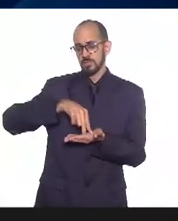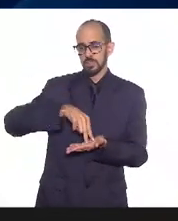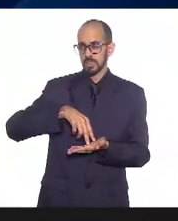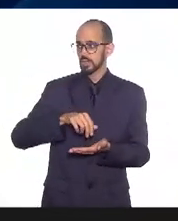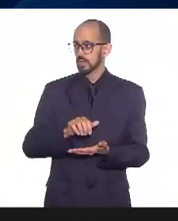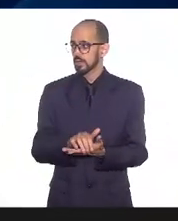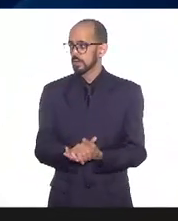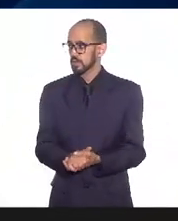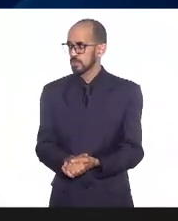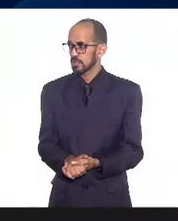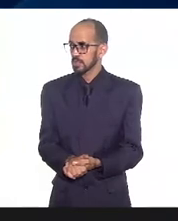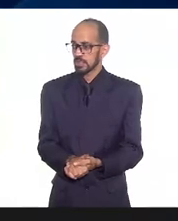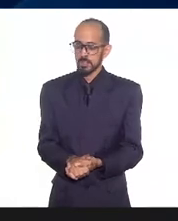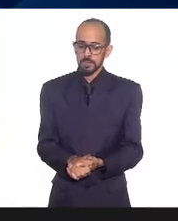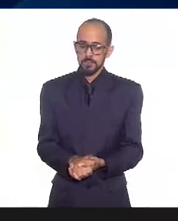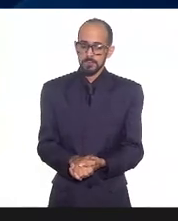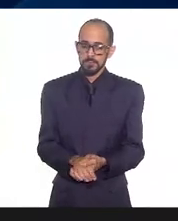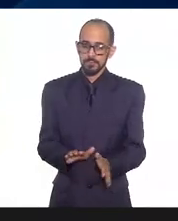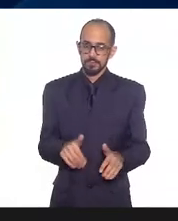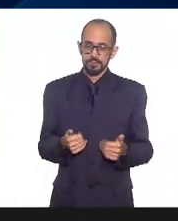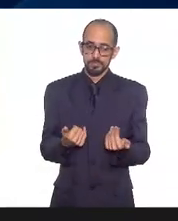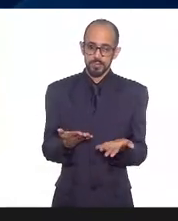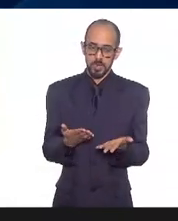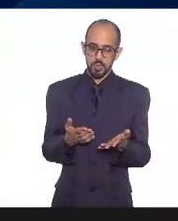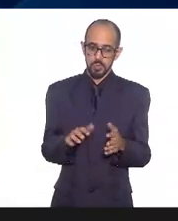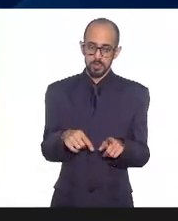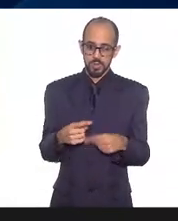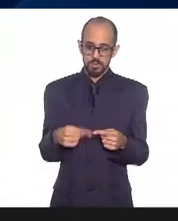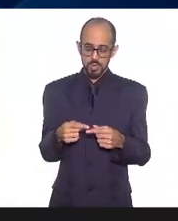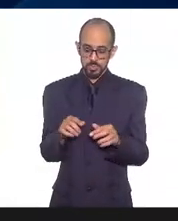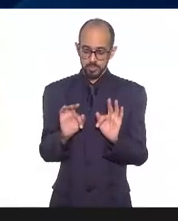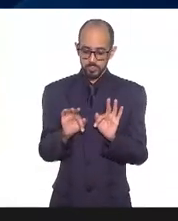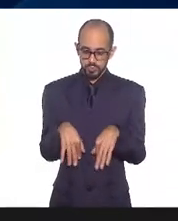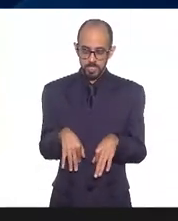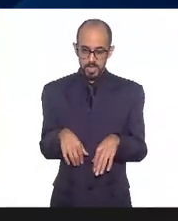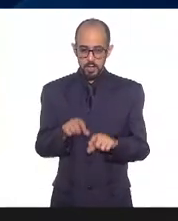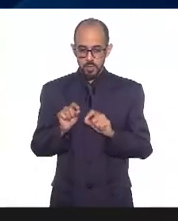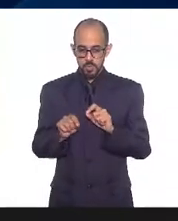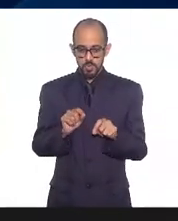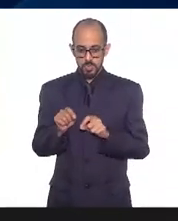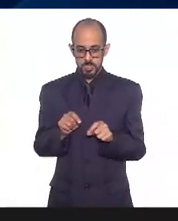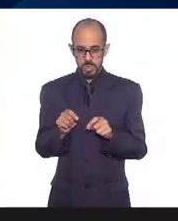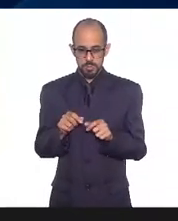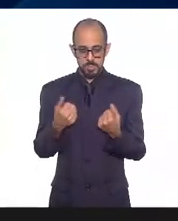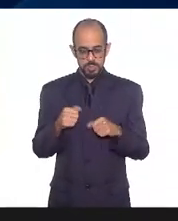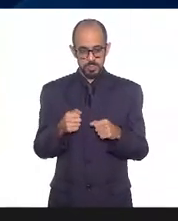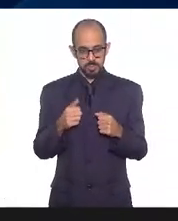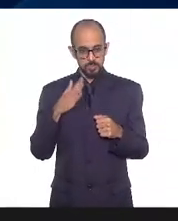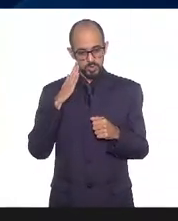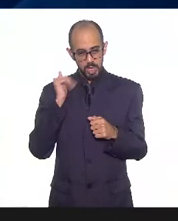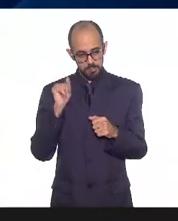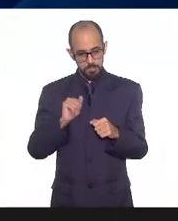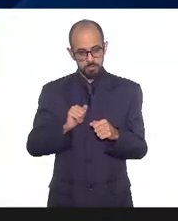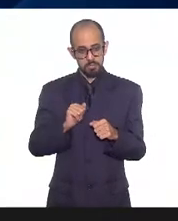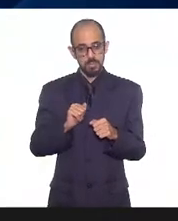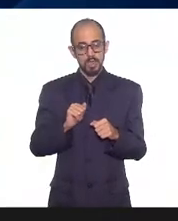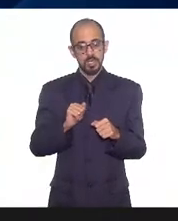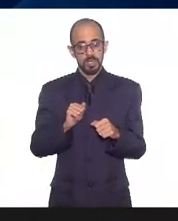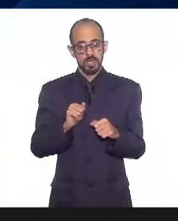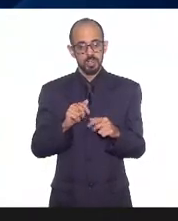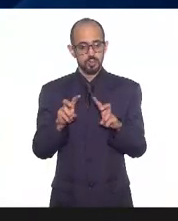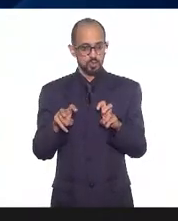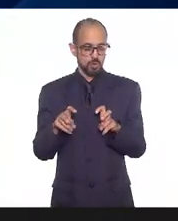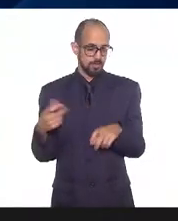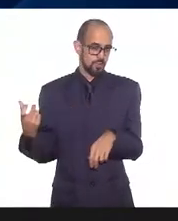possível o que a gente precisa também é a definição dessa questão da vacinação eu não